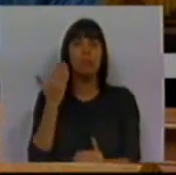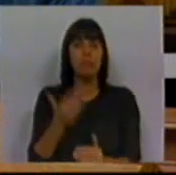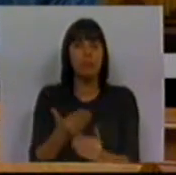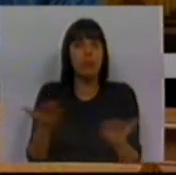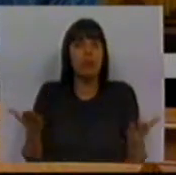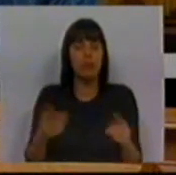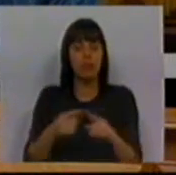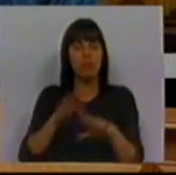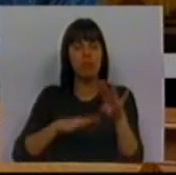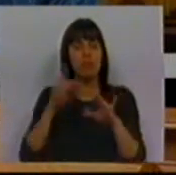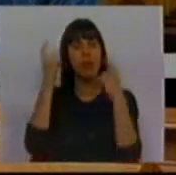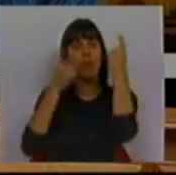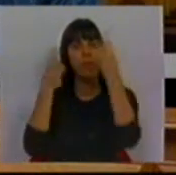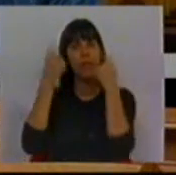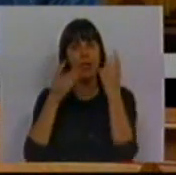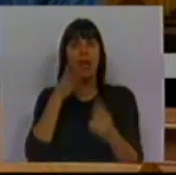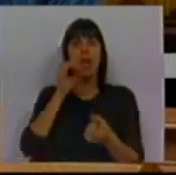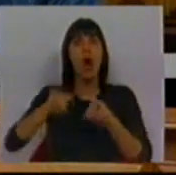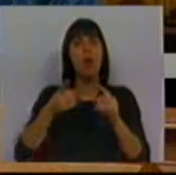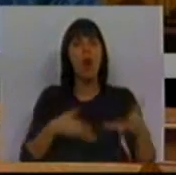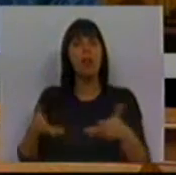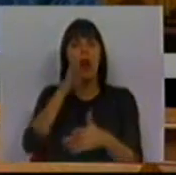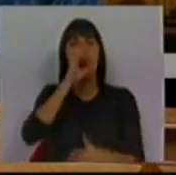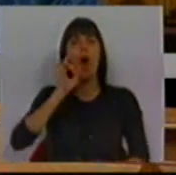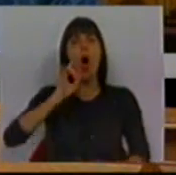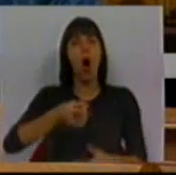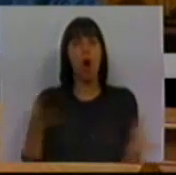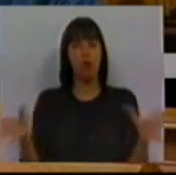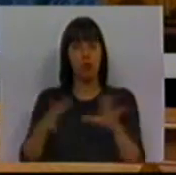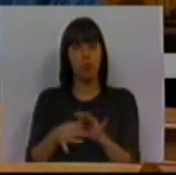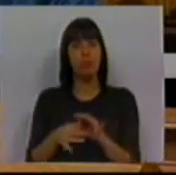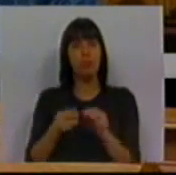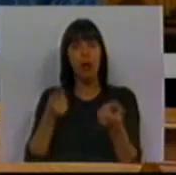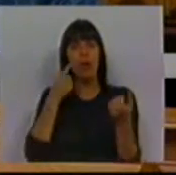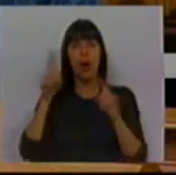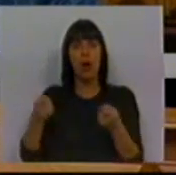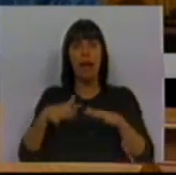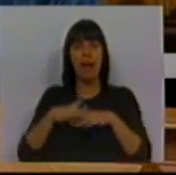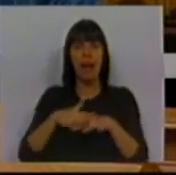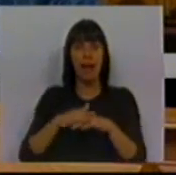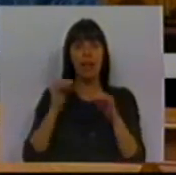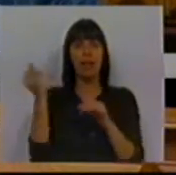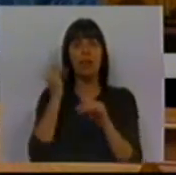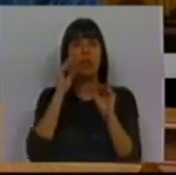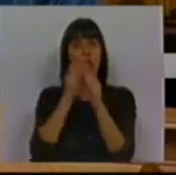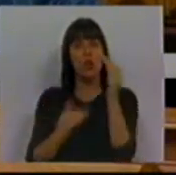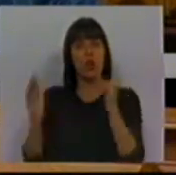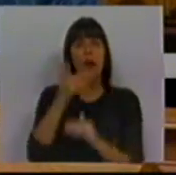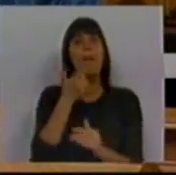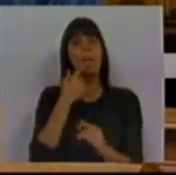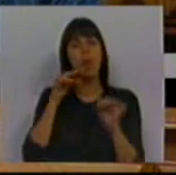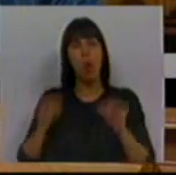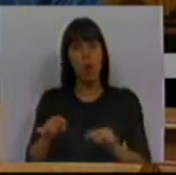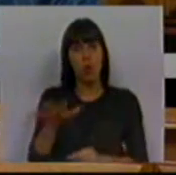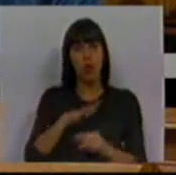Pedia, essencialmente, que fosse feita uma reflexão e que fosse dita qual é a estratégia do Governo em relação à reorganização da rede de instituições de ensino superior. Percebendo-se hoje